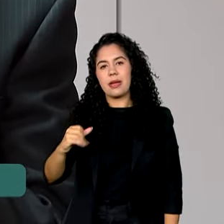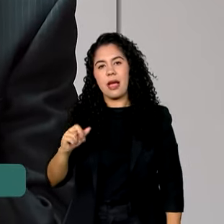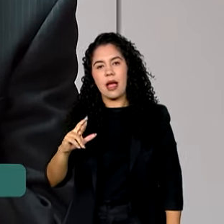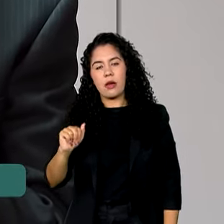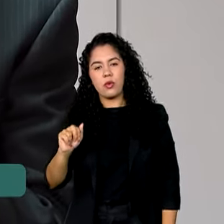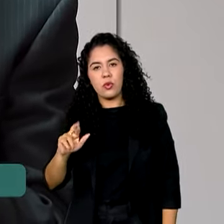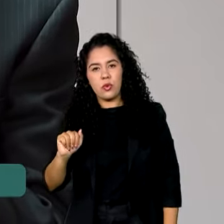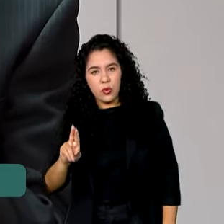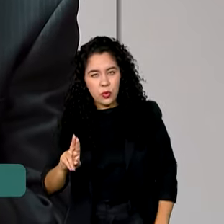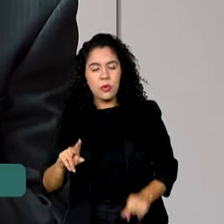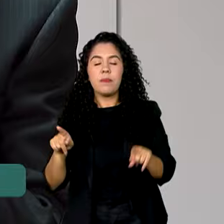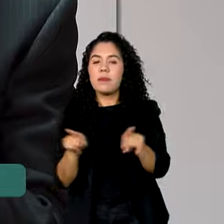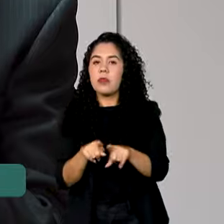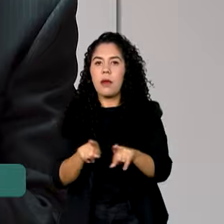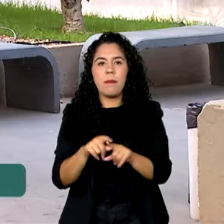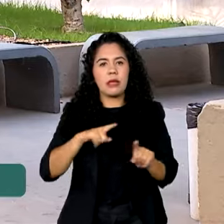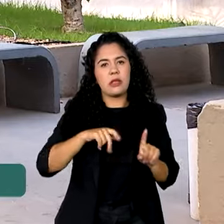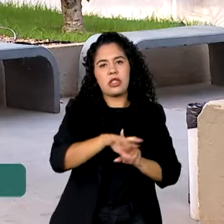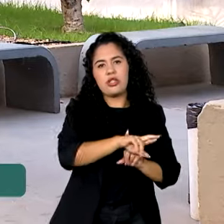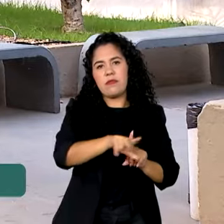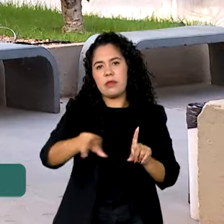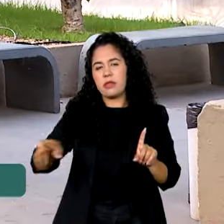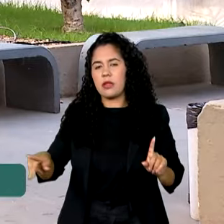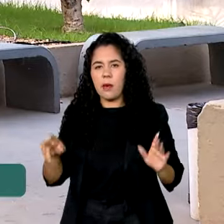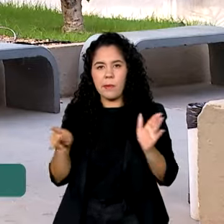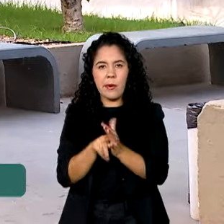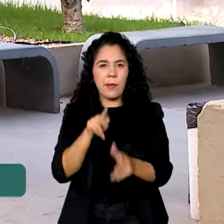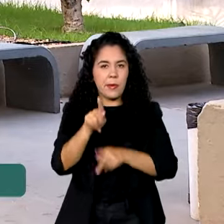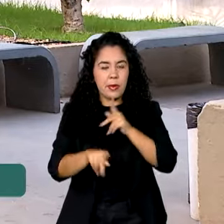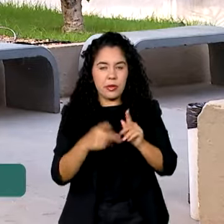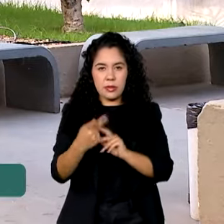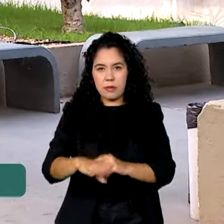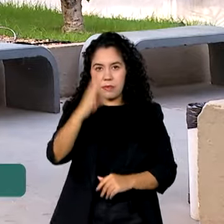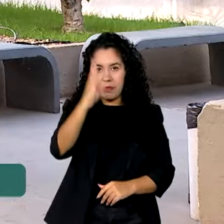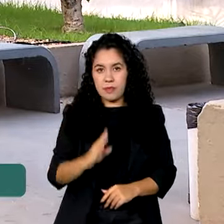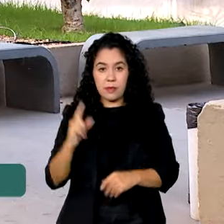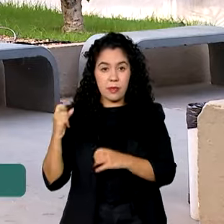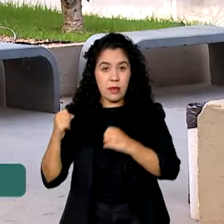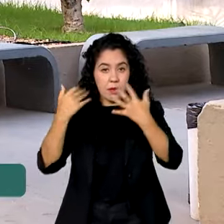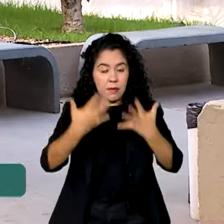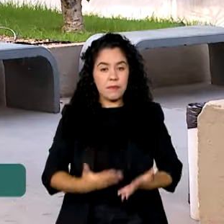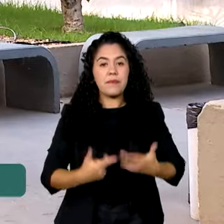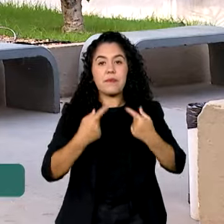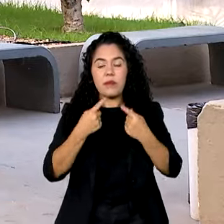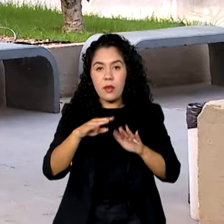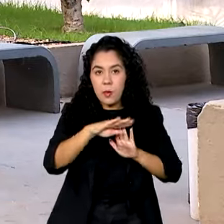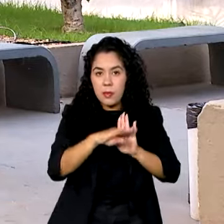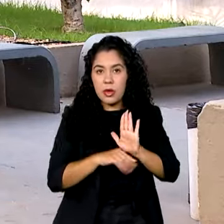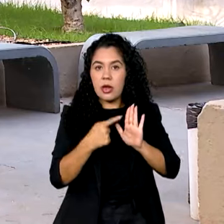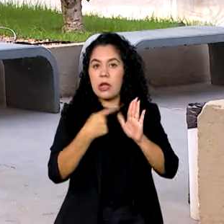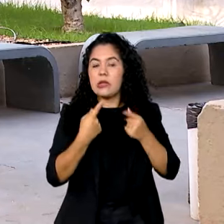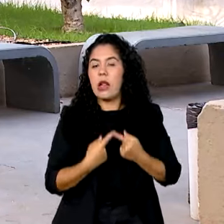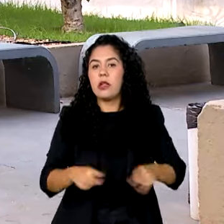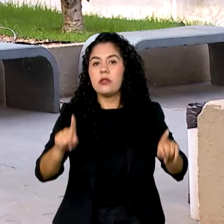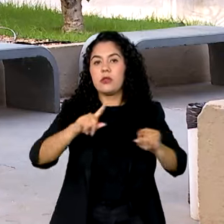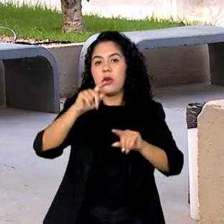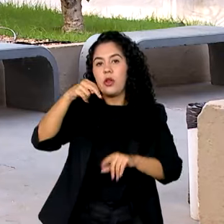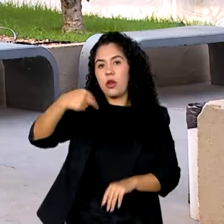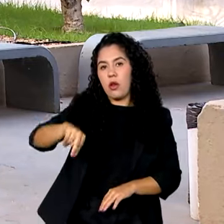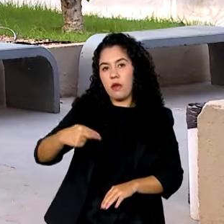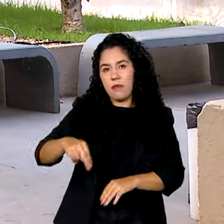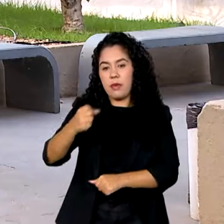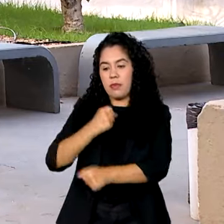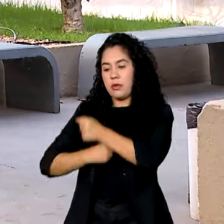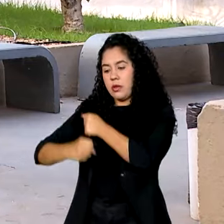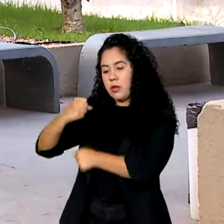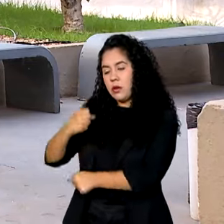trazia toda a diversidade da população brasileira. O programa Manuel Querino foi lançado em novembro de 2023 e integra o Sistema